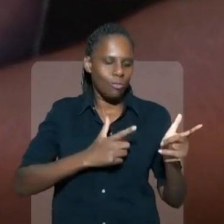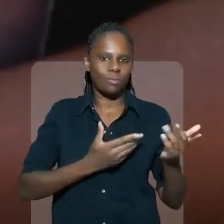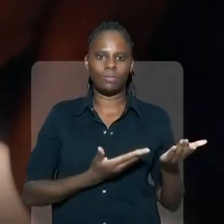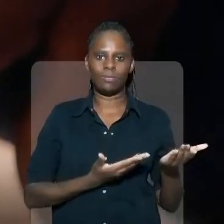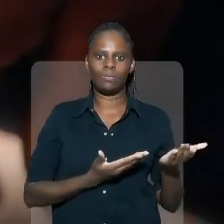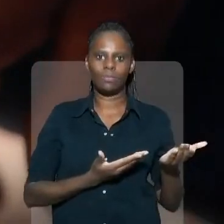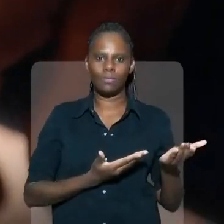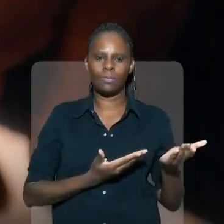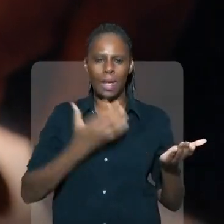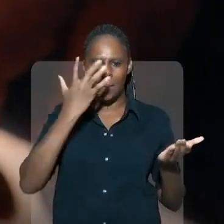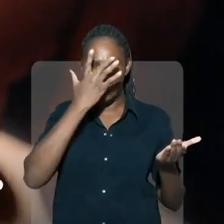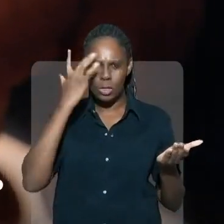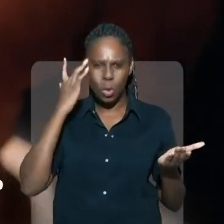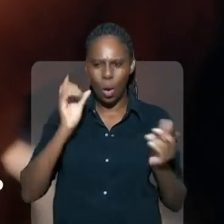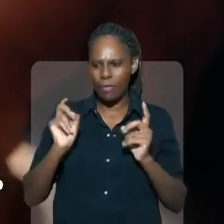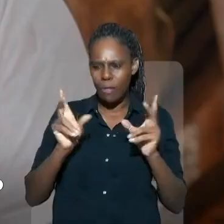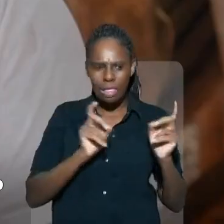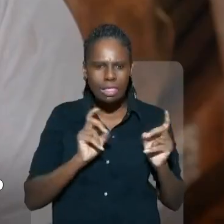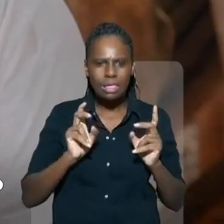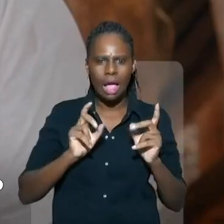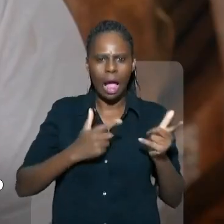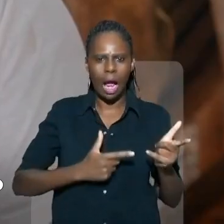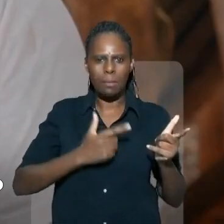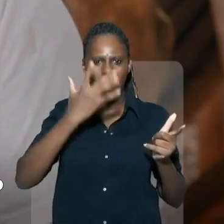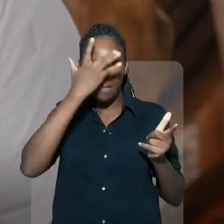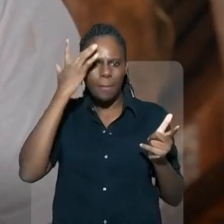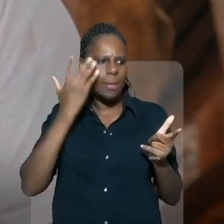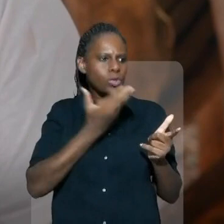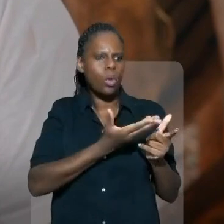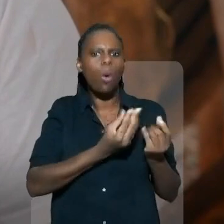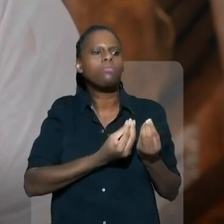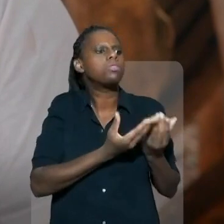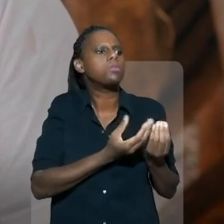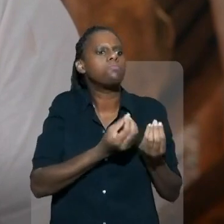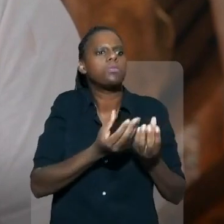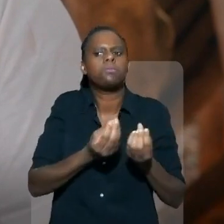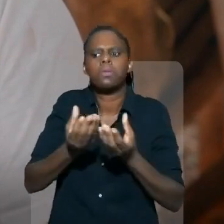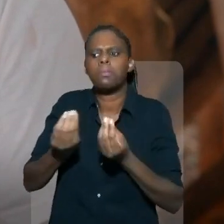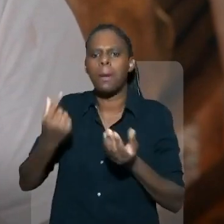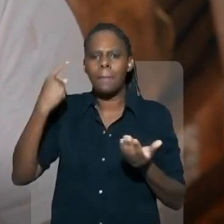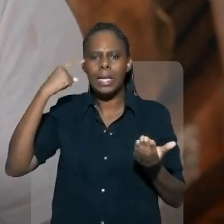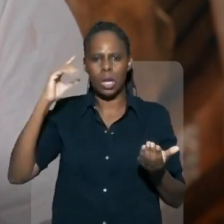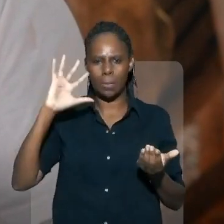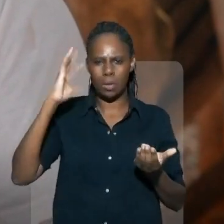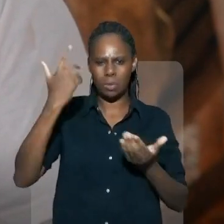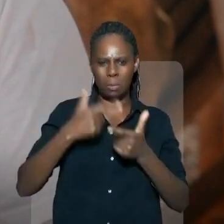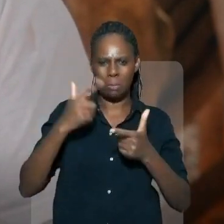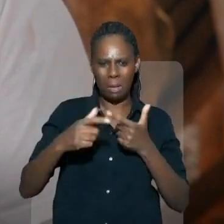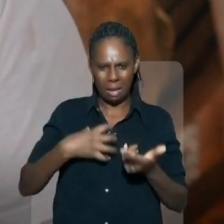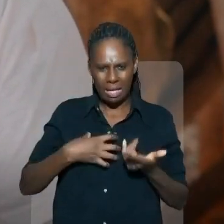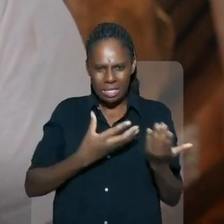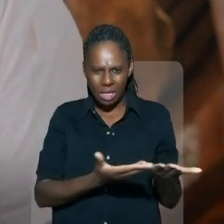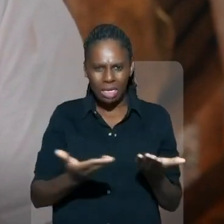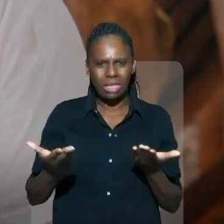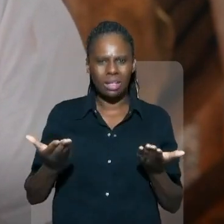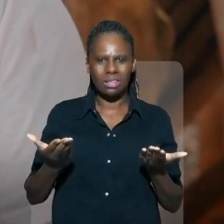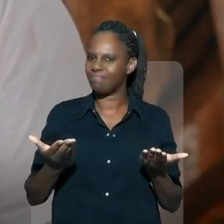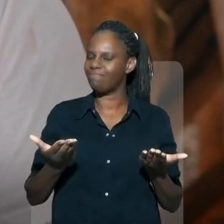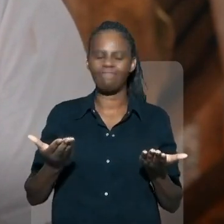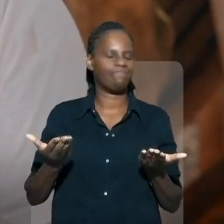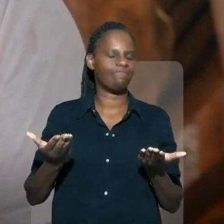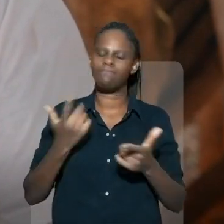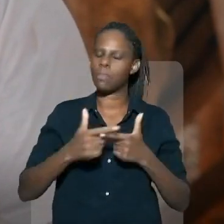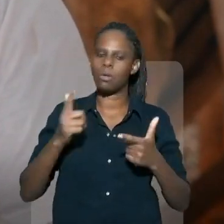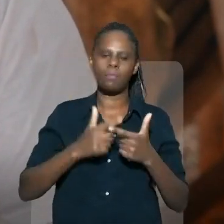Por causa de uma arma de fogo. Uma pessoa que quer liberar uma arma de fogo por cidadão, achando que é a solução para qualquer problema,